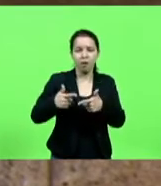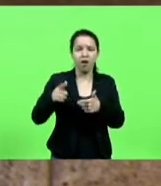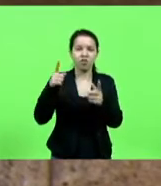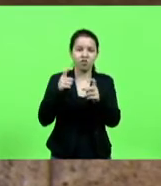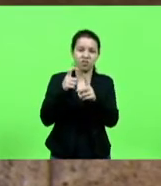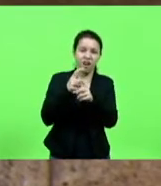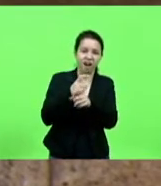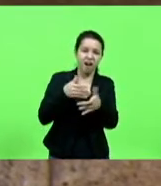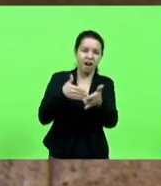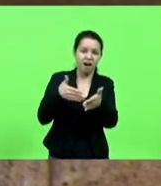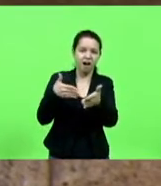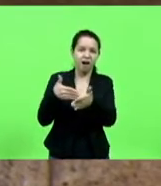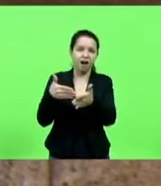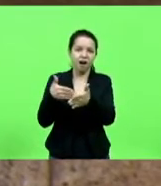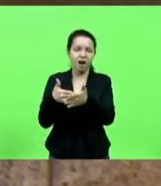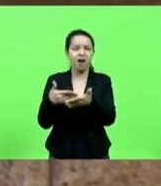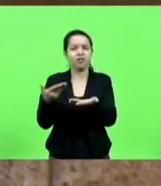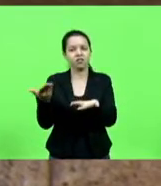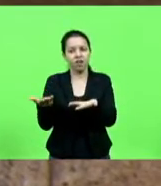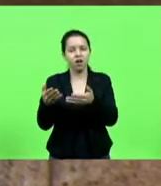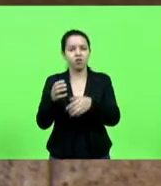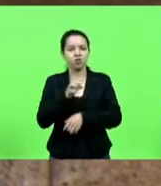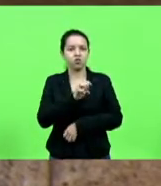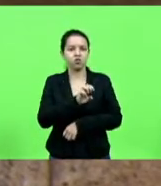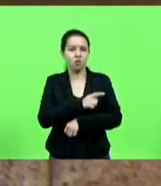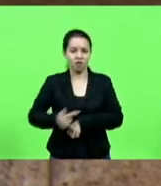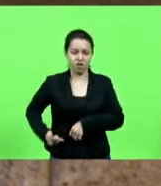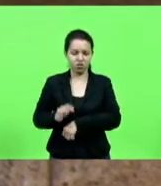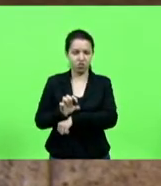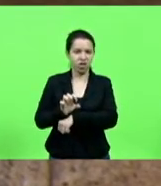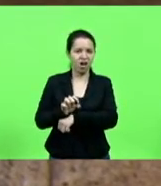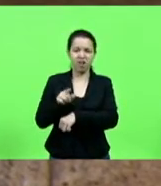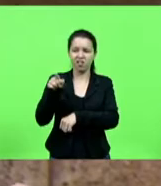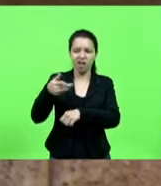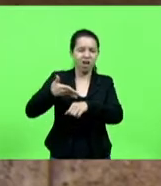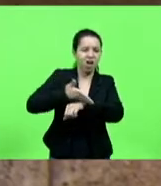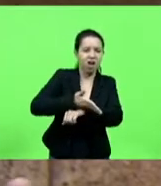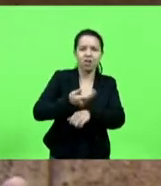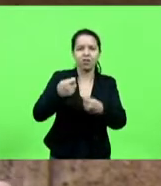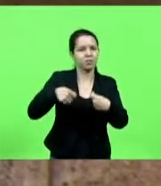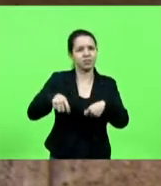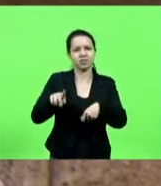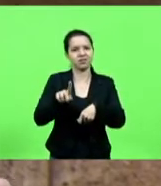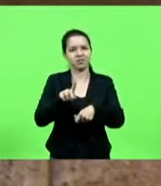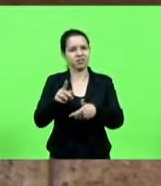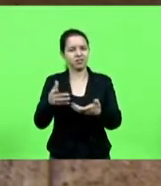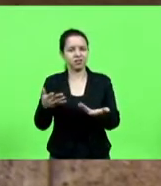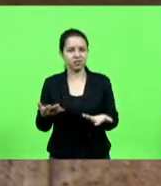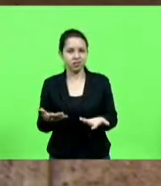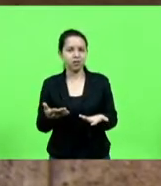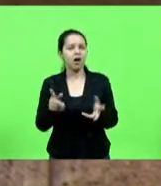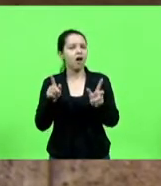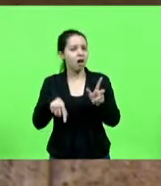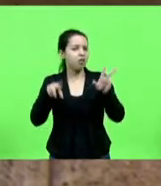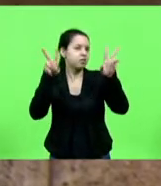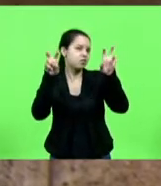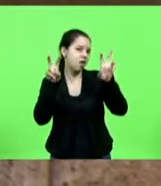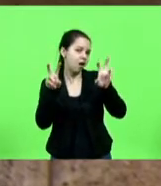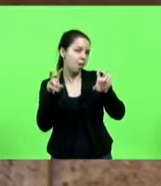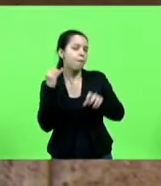intervenção do Estado naquilo que ele não deveria estar se intrometendo. Tudo isso são questões que são importantíssimas.